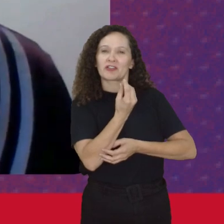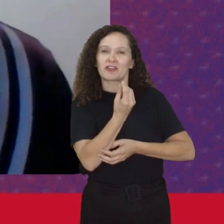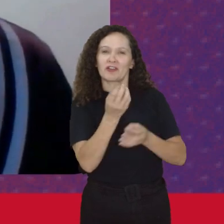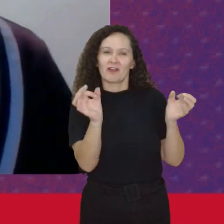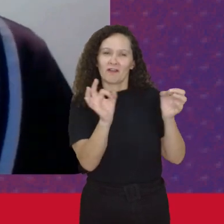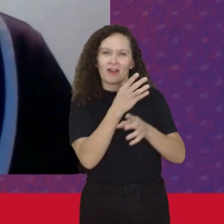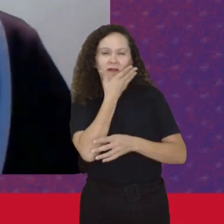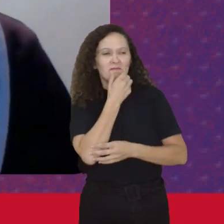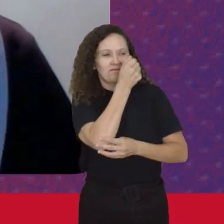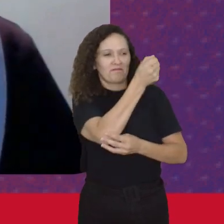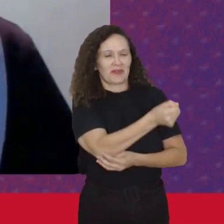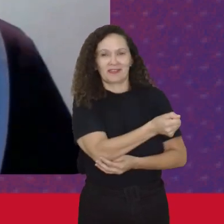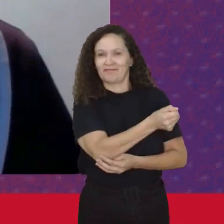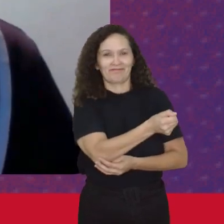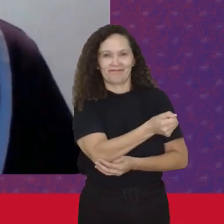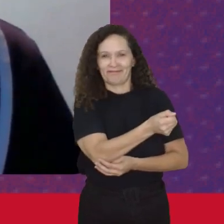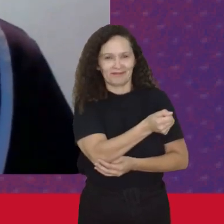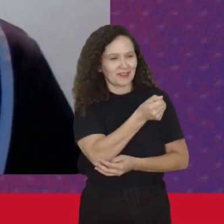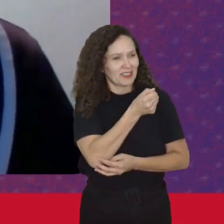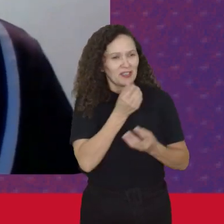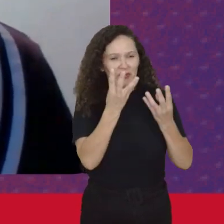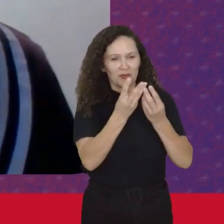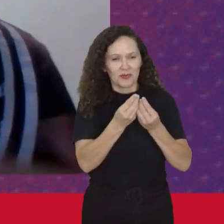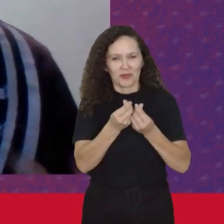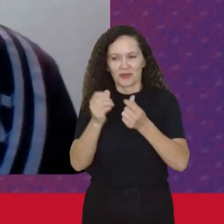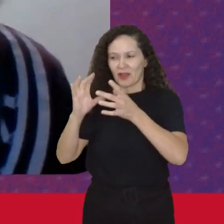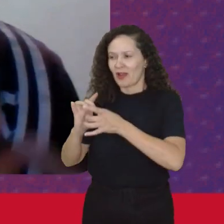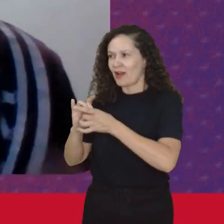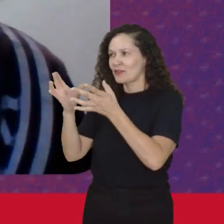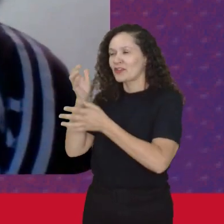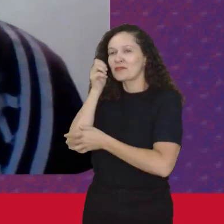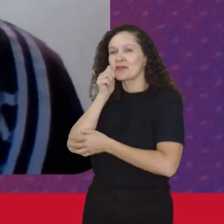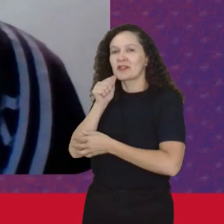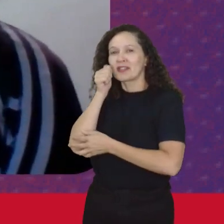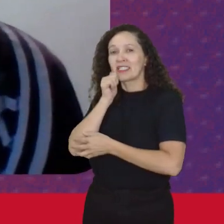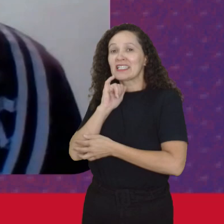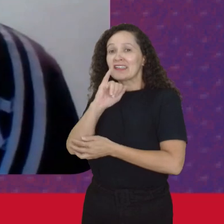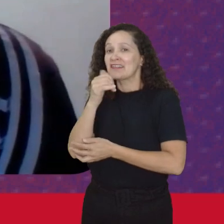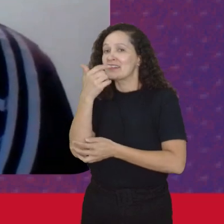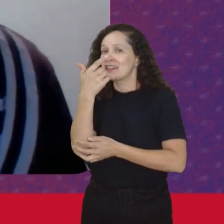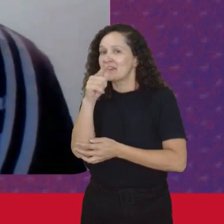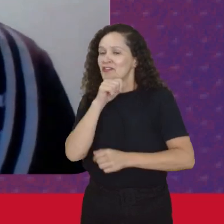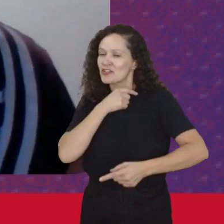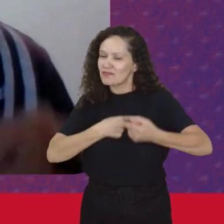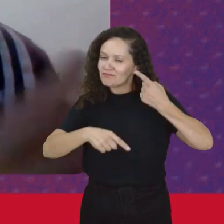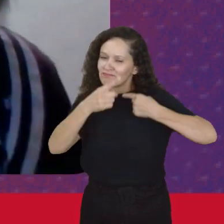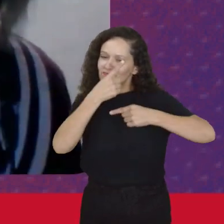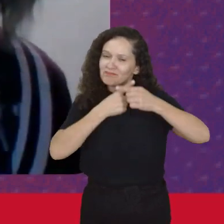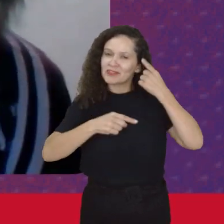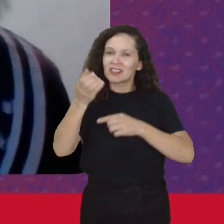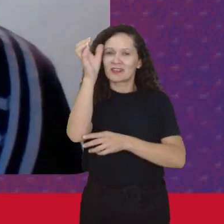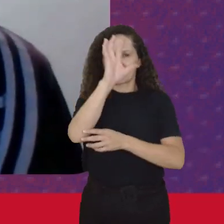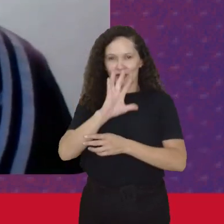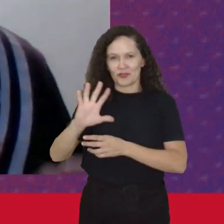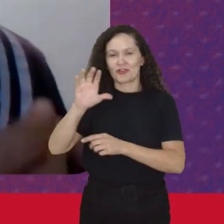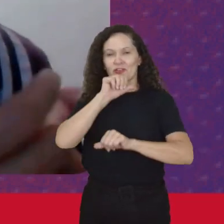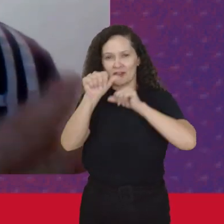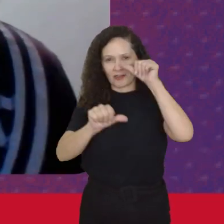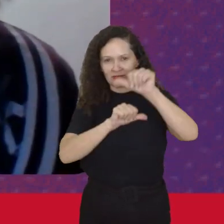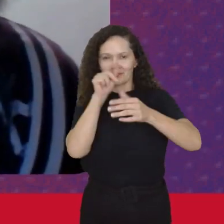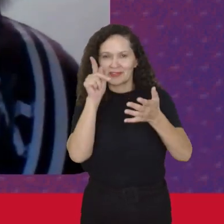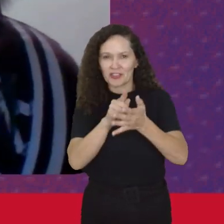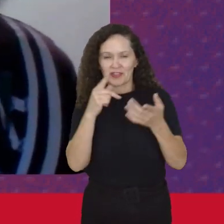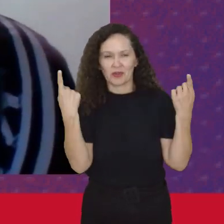patriarcado E não tem como Construir igualdade Para as mulheres Se a gente não tiver Uma transformação geral Se a estiver Olhando para a luta